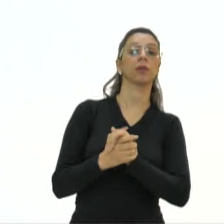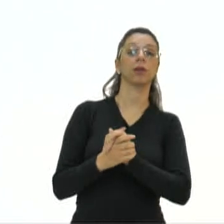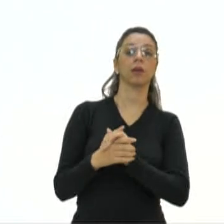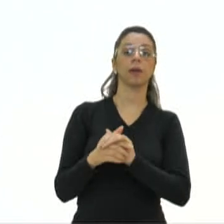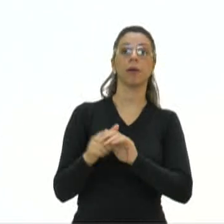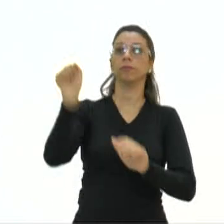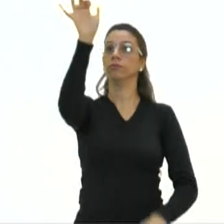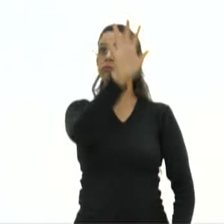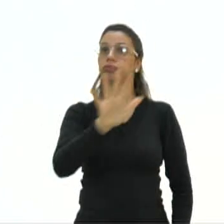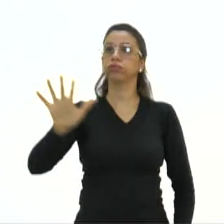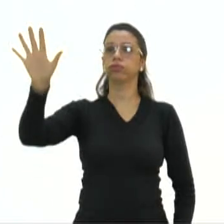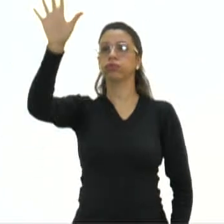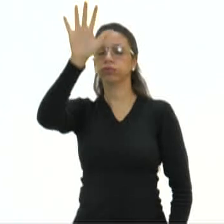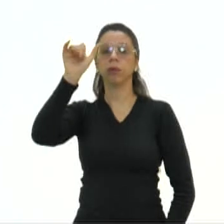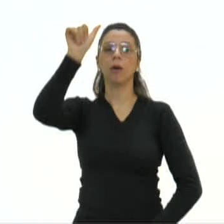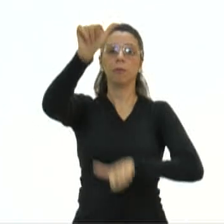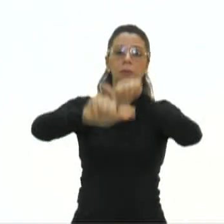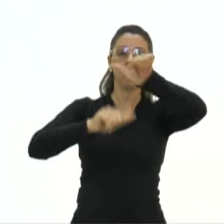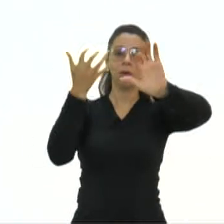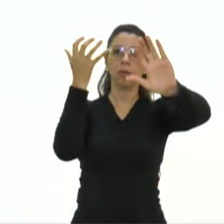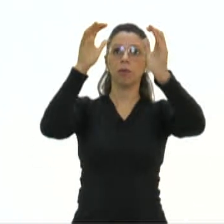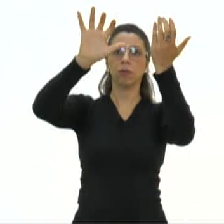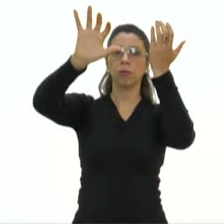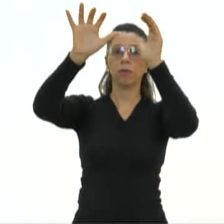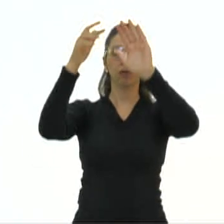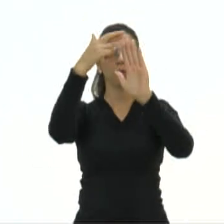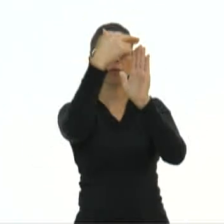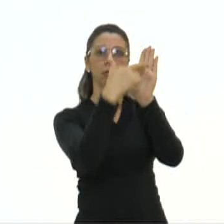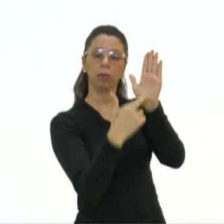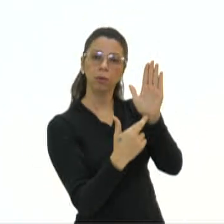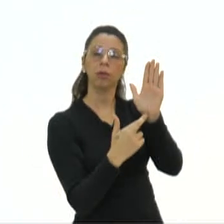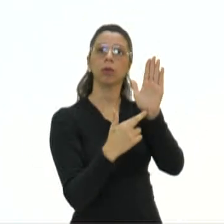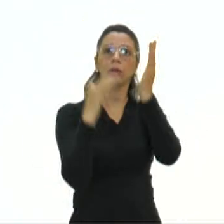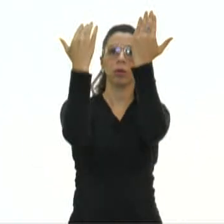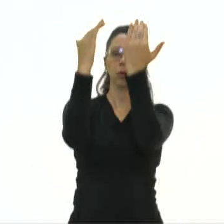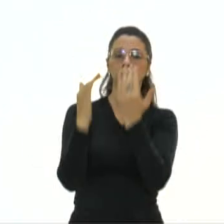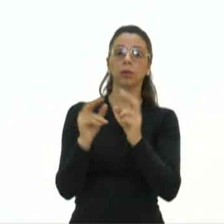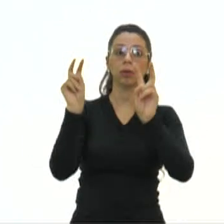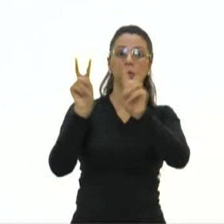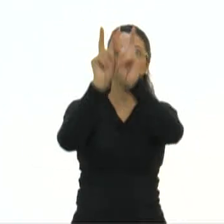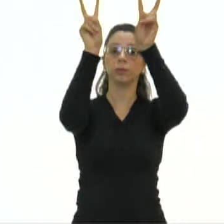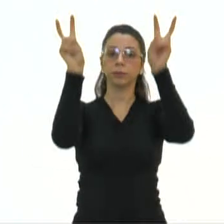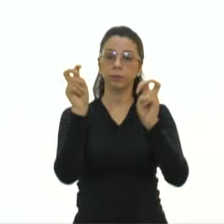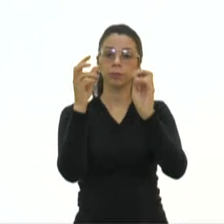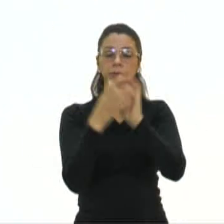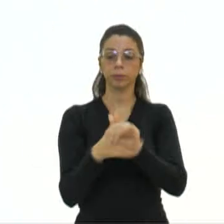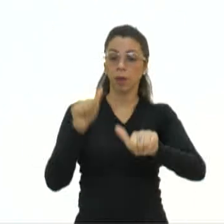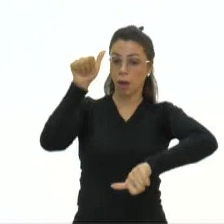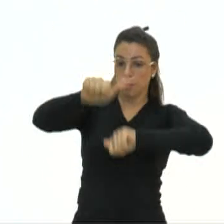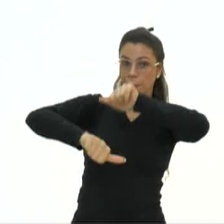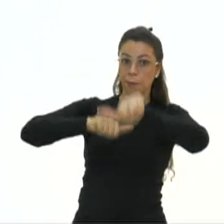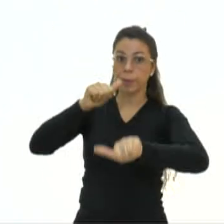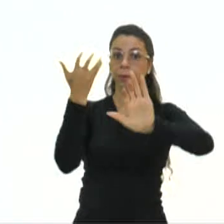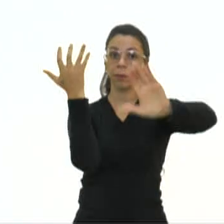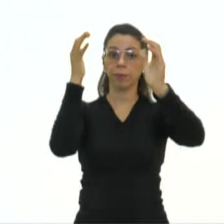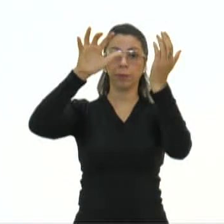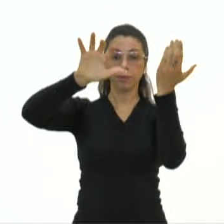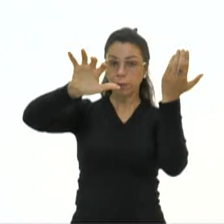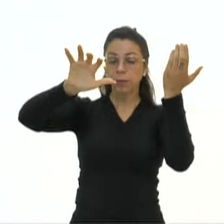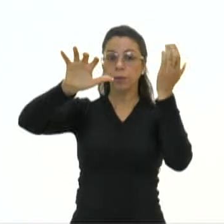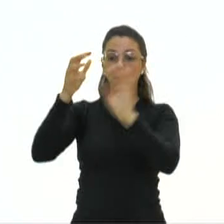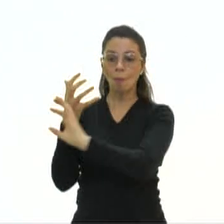examinaram durante cinco dias esse relatório que foi escrito. E o título dele era A Mudança Climática, a